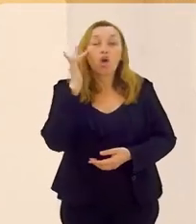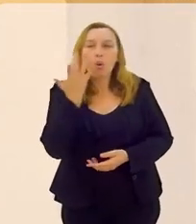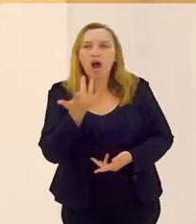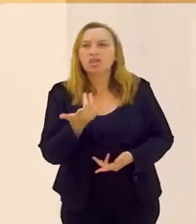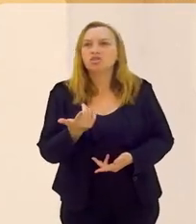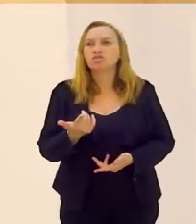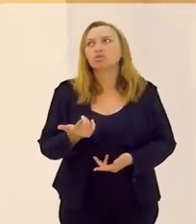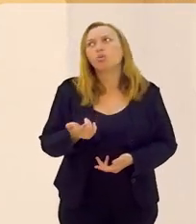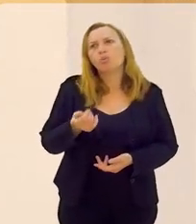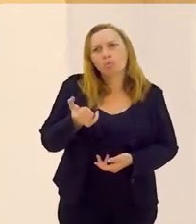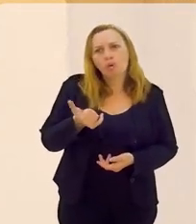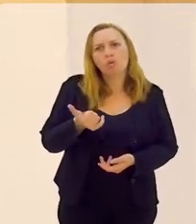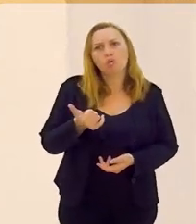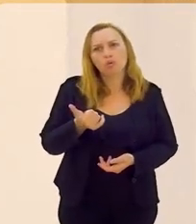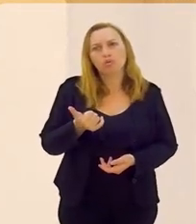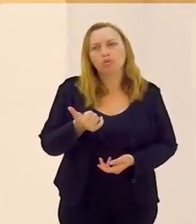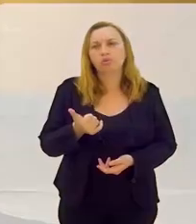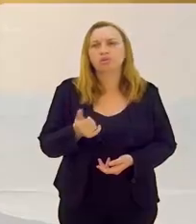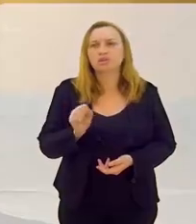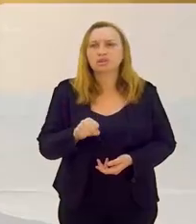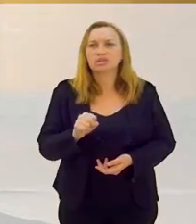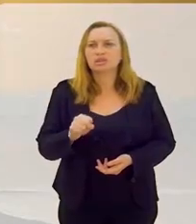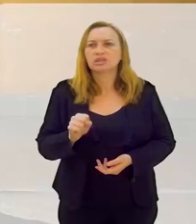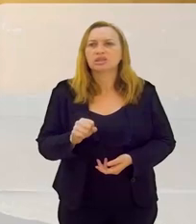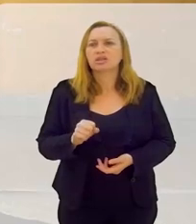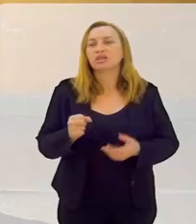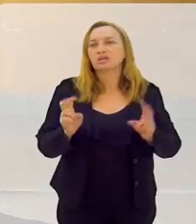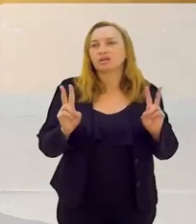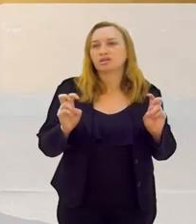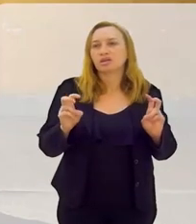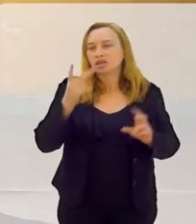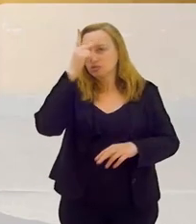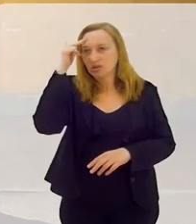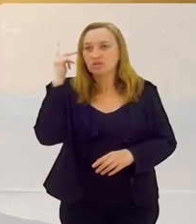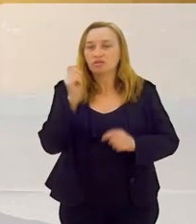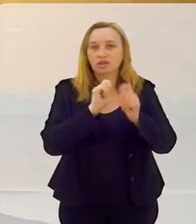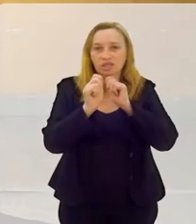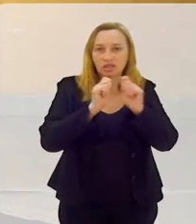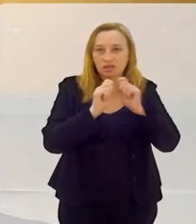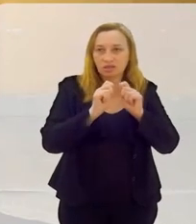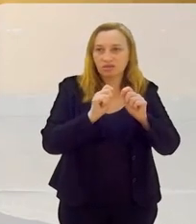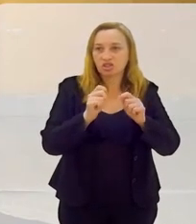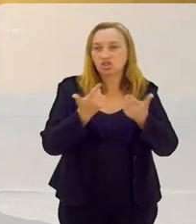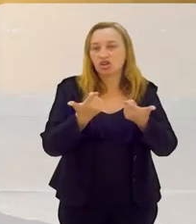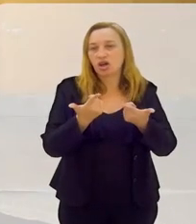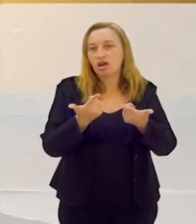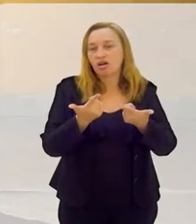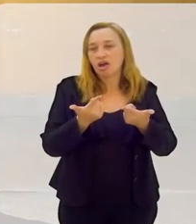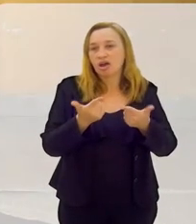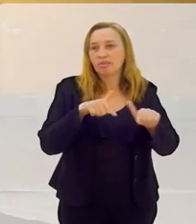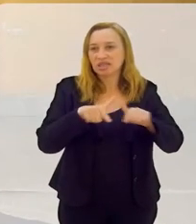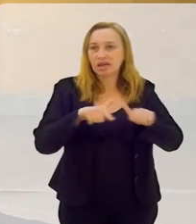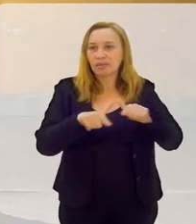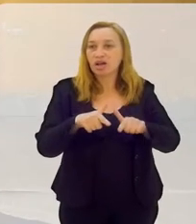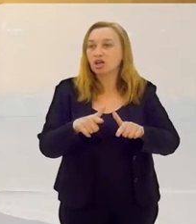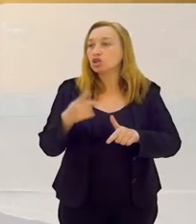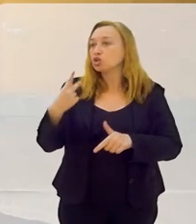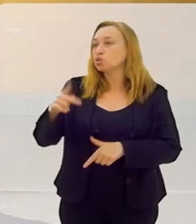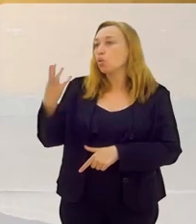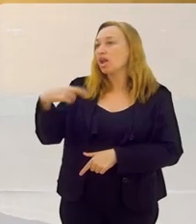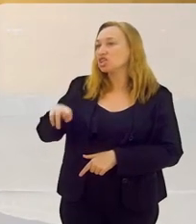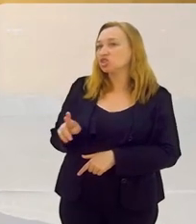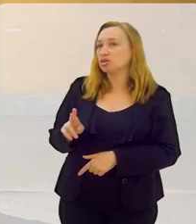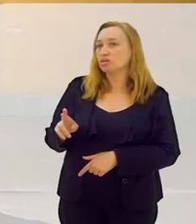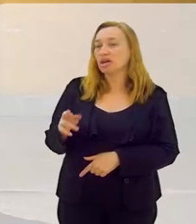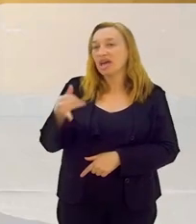Então, eu acho que isso tem um pouco a ver com isso. Até na situação das pessoas que vão fazer uma entrevista para emprego, só